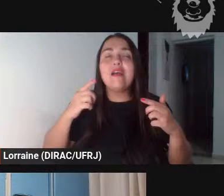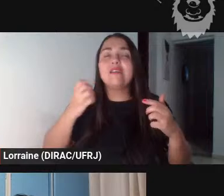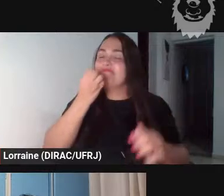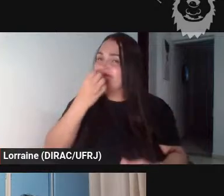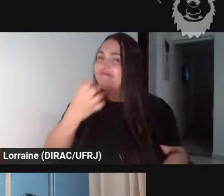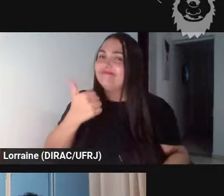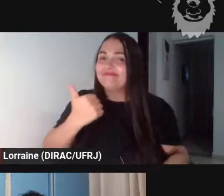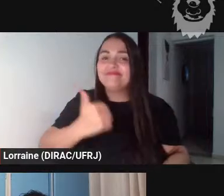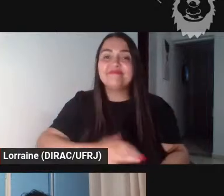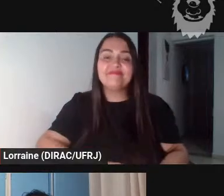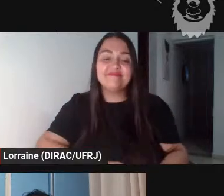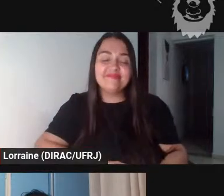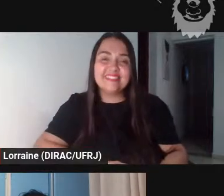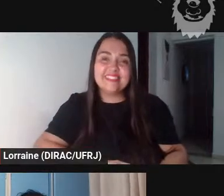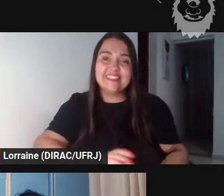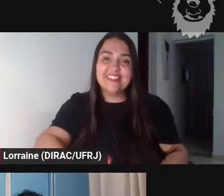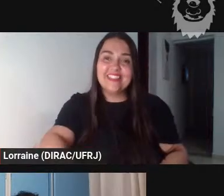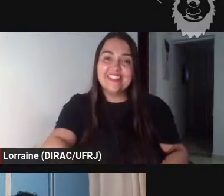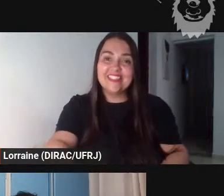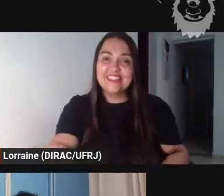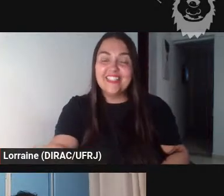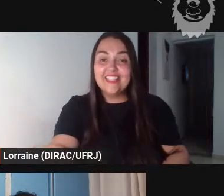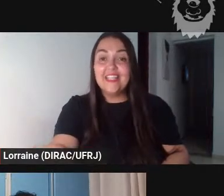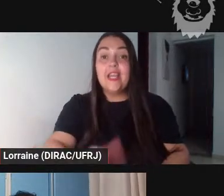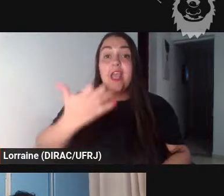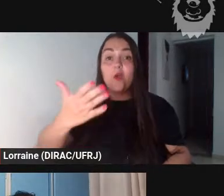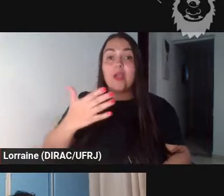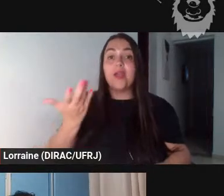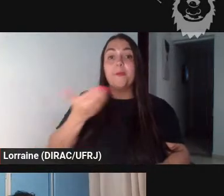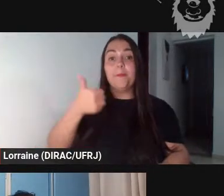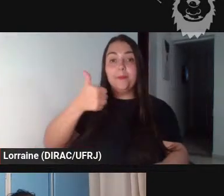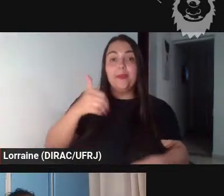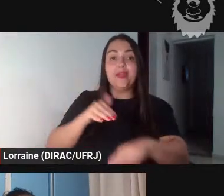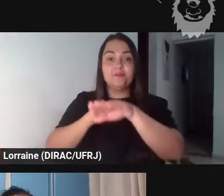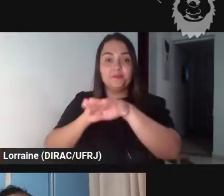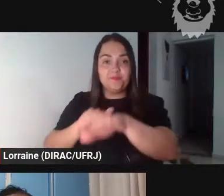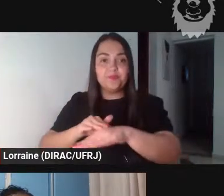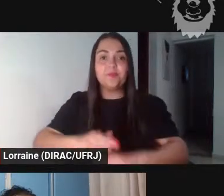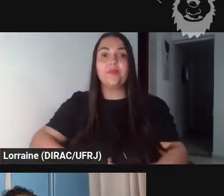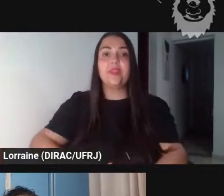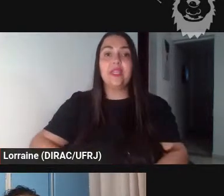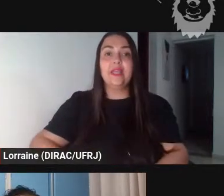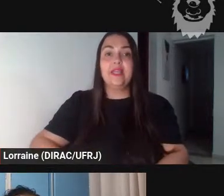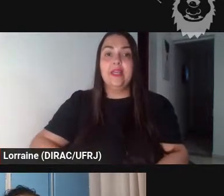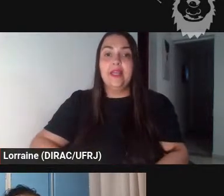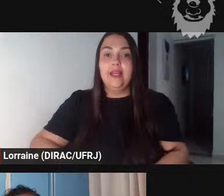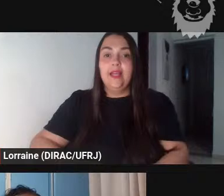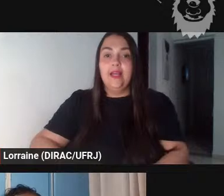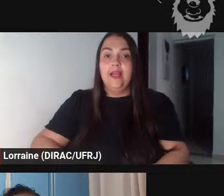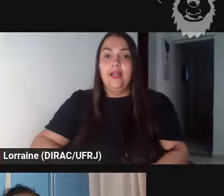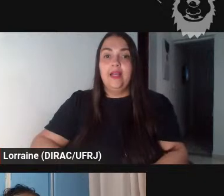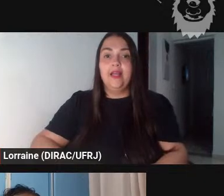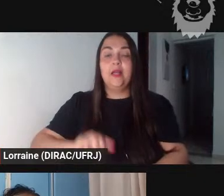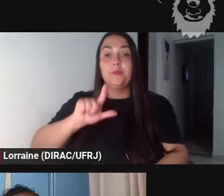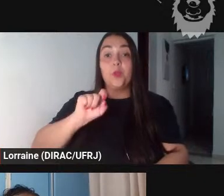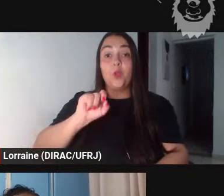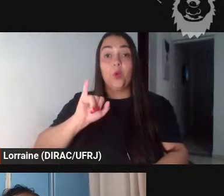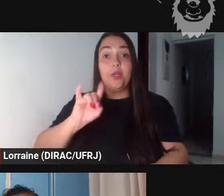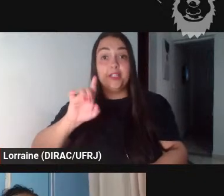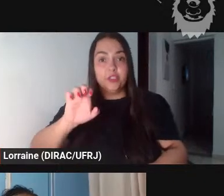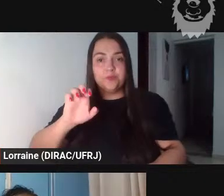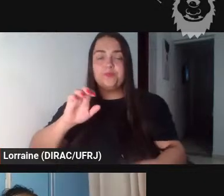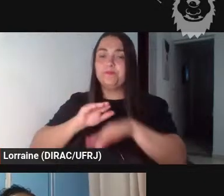eu queria falar com a Loide primeiro sobre uma observação na verdade não nem